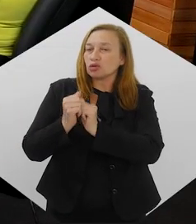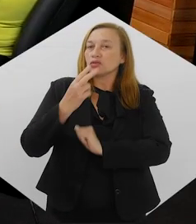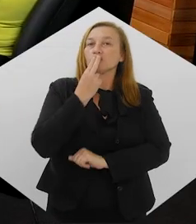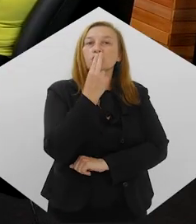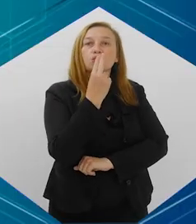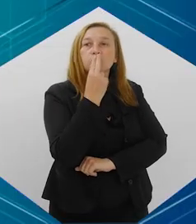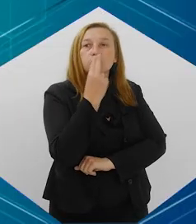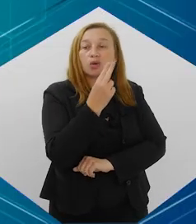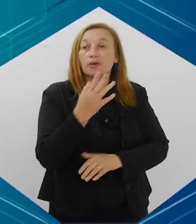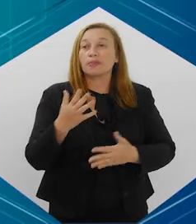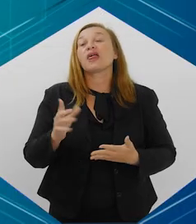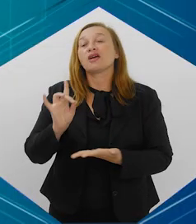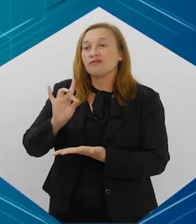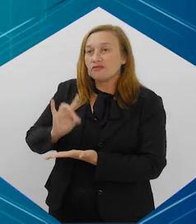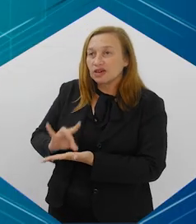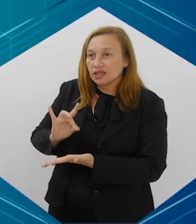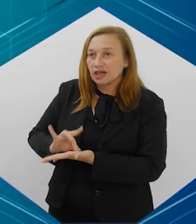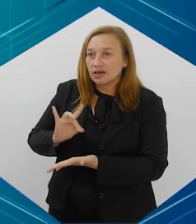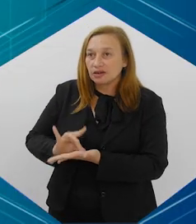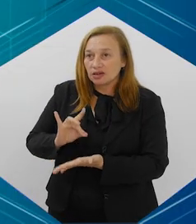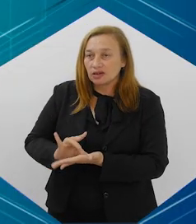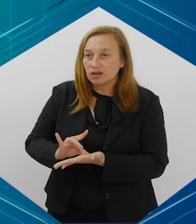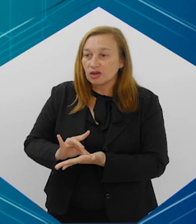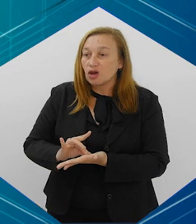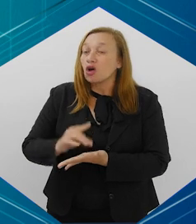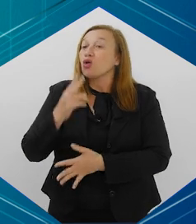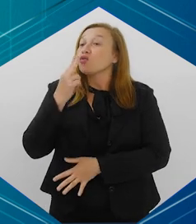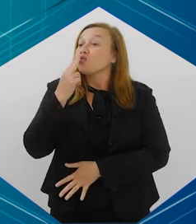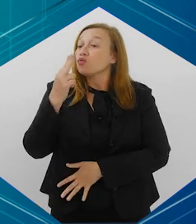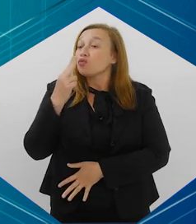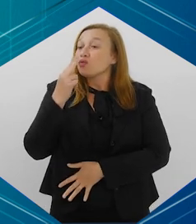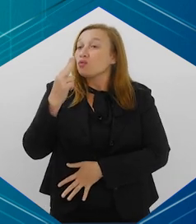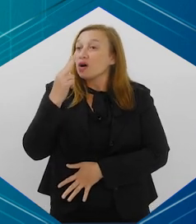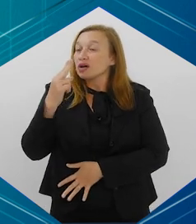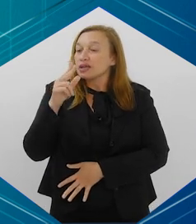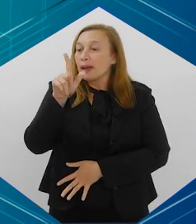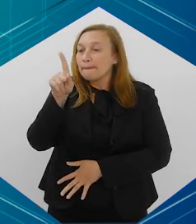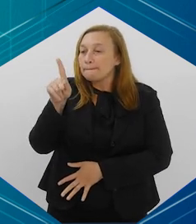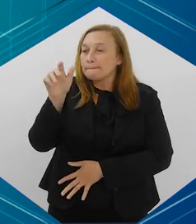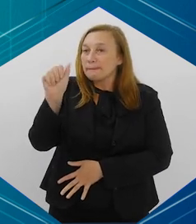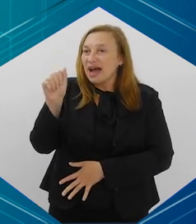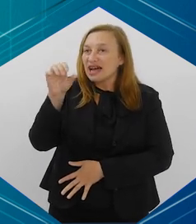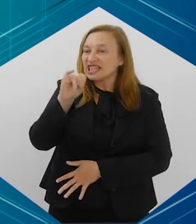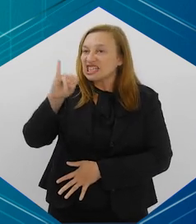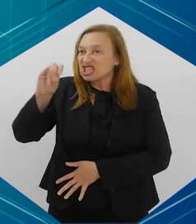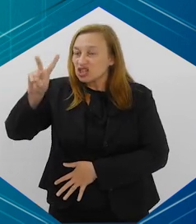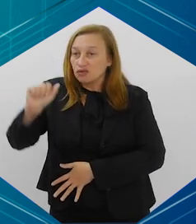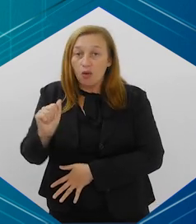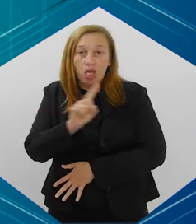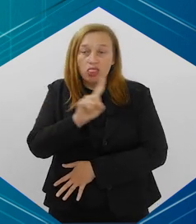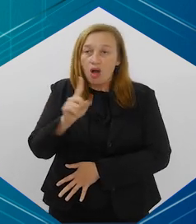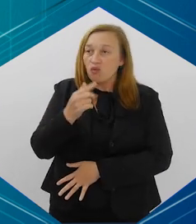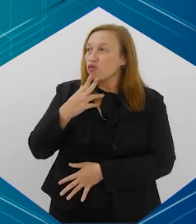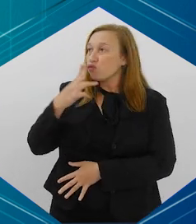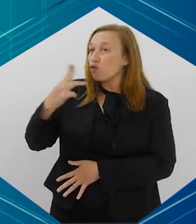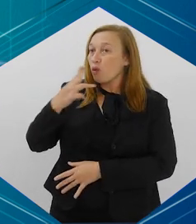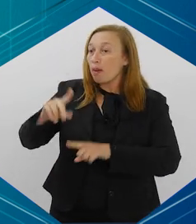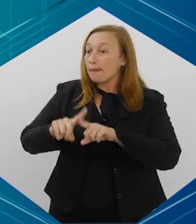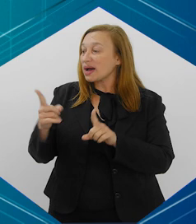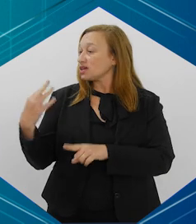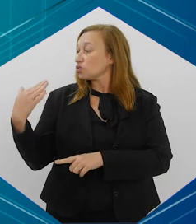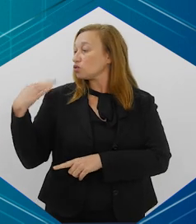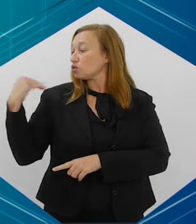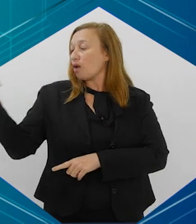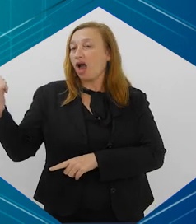convite. É realmente o chamado fumante passivo, né? Que é quem não fuma diretamente, mas está do lado de um fumante em um ambiente